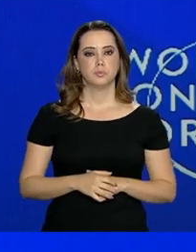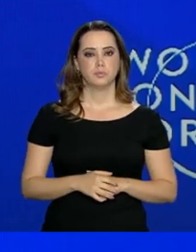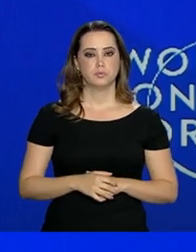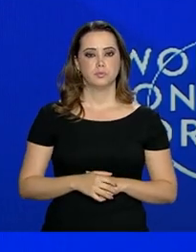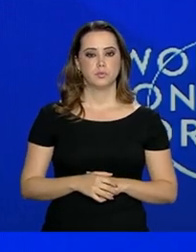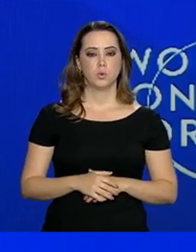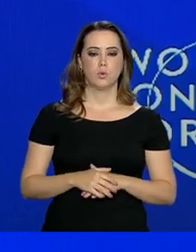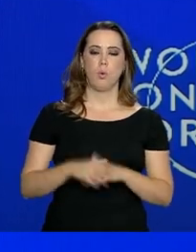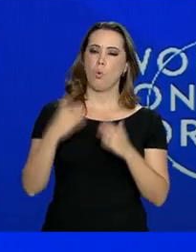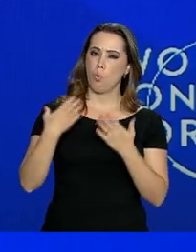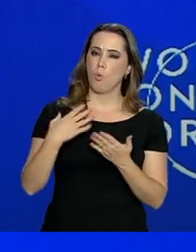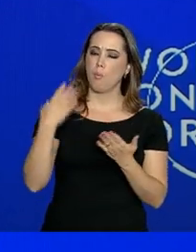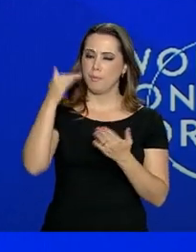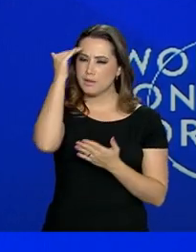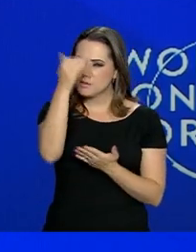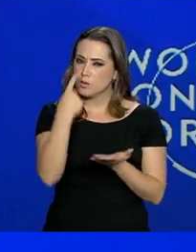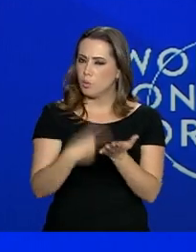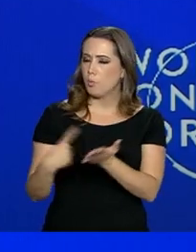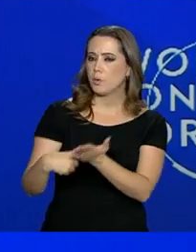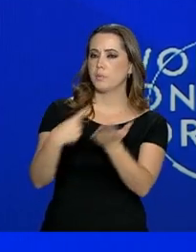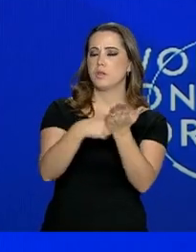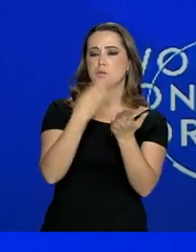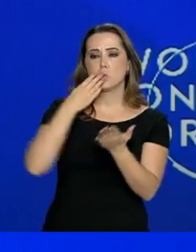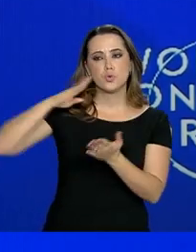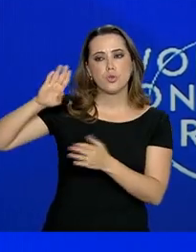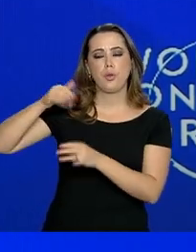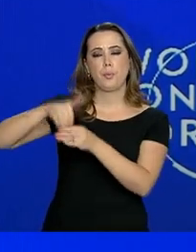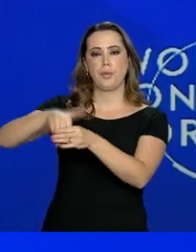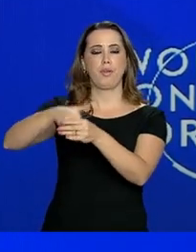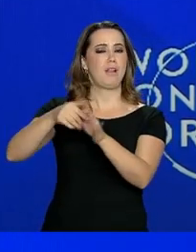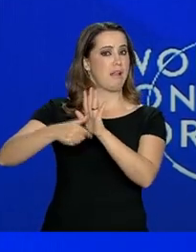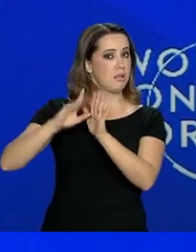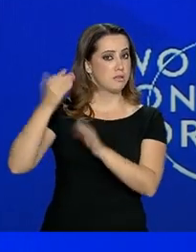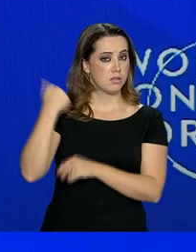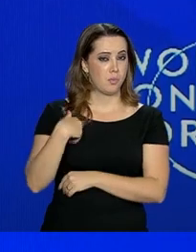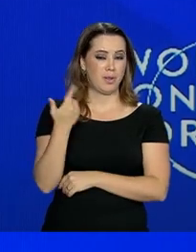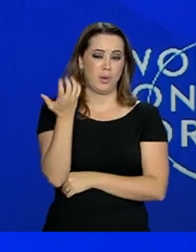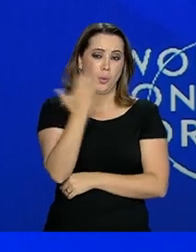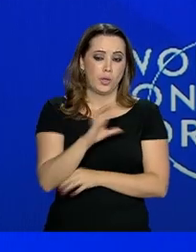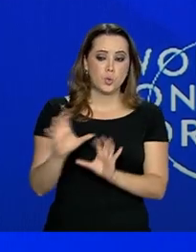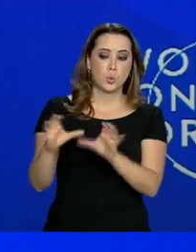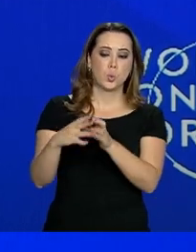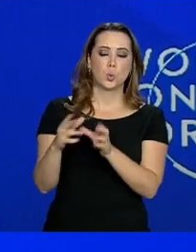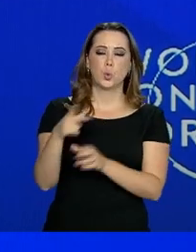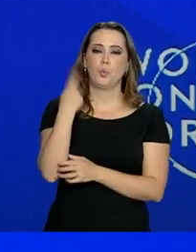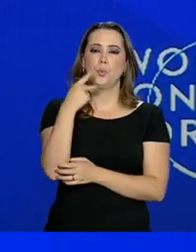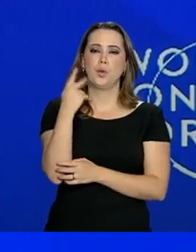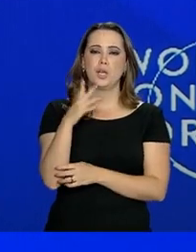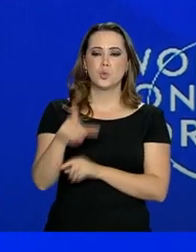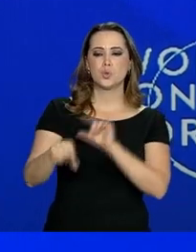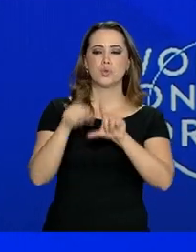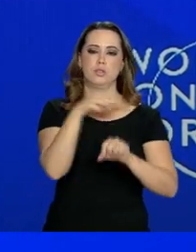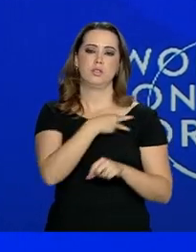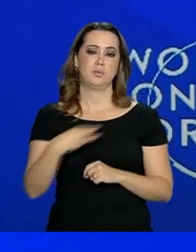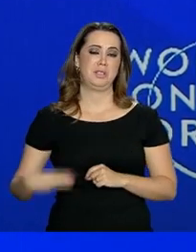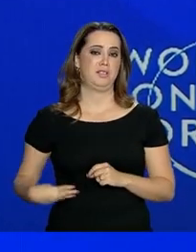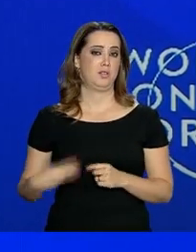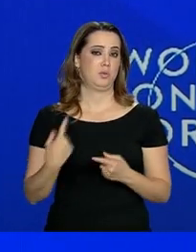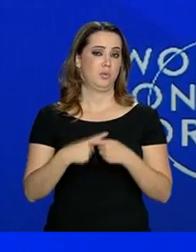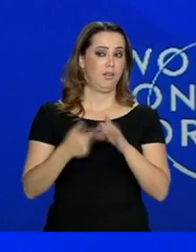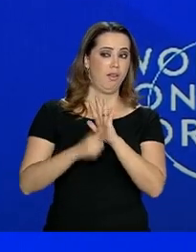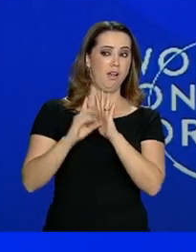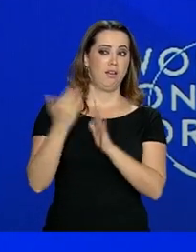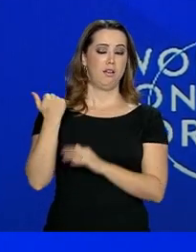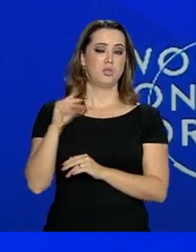honrando o compromisso de campanha, não aceitando ingerências político-partidárias que, no passado, apenas